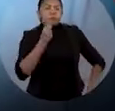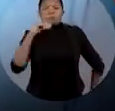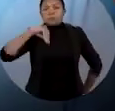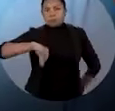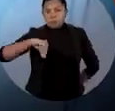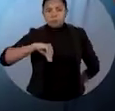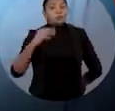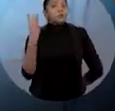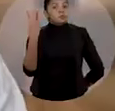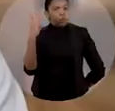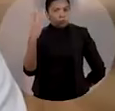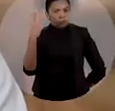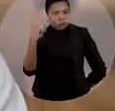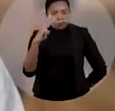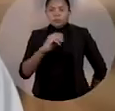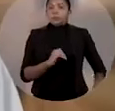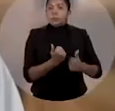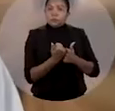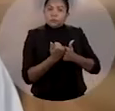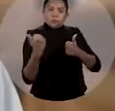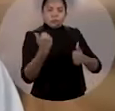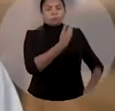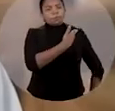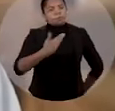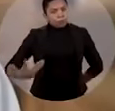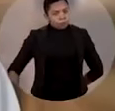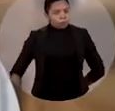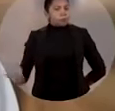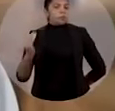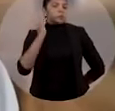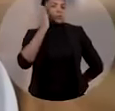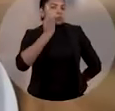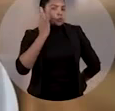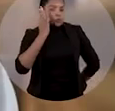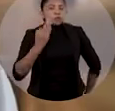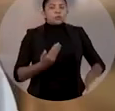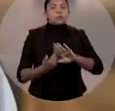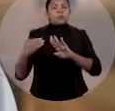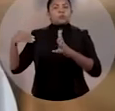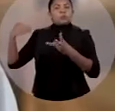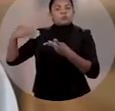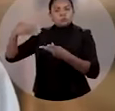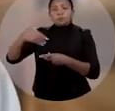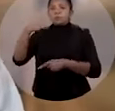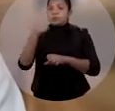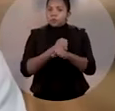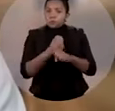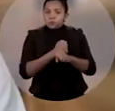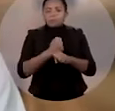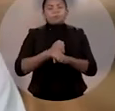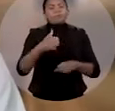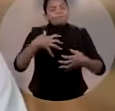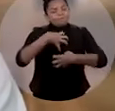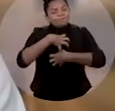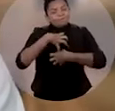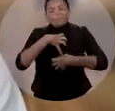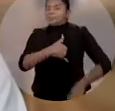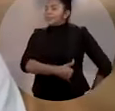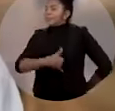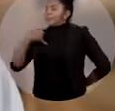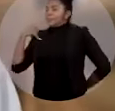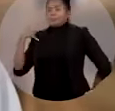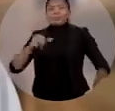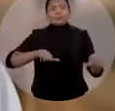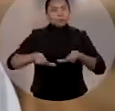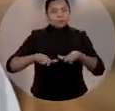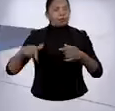para os maranhenses. Como vice-governador de Flávio Dino, nos últimos sete anos, tenho muito orgulho do trabalho